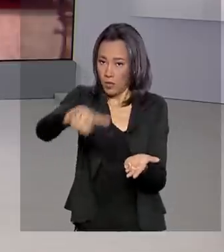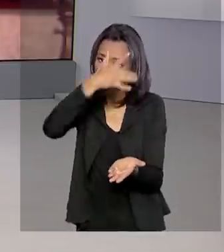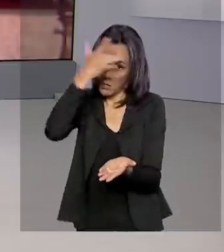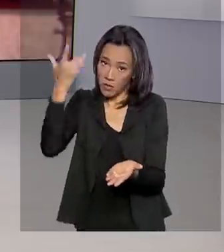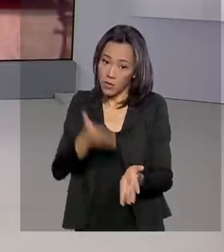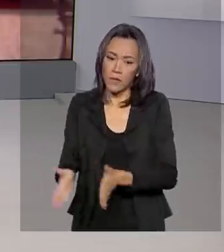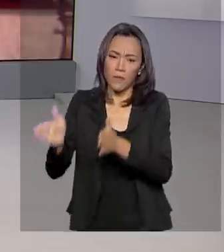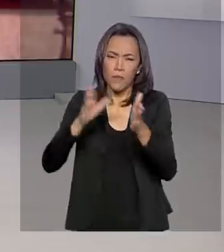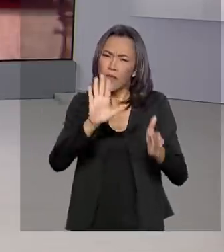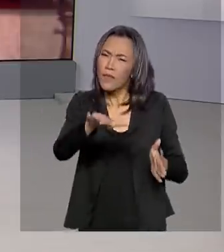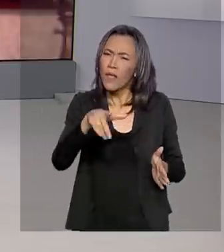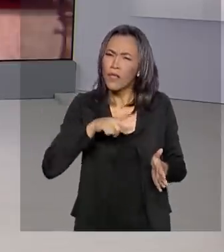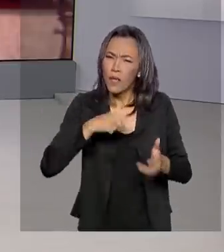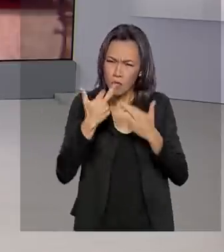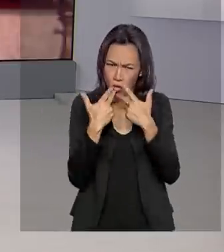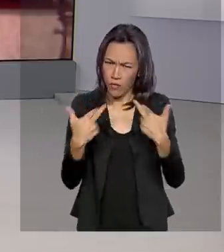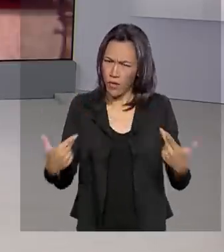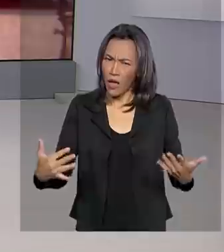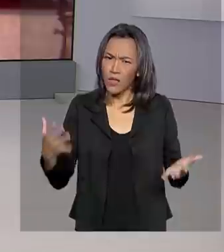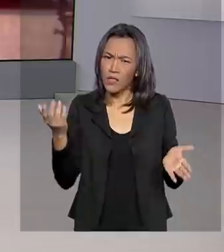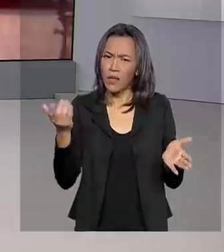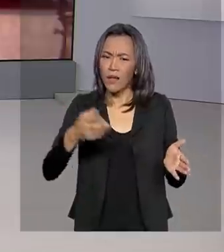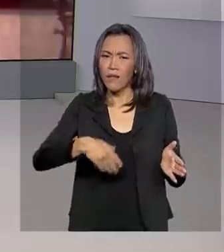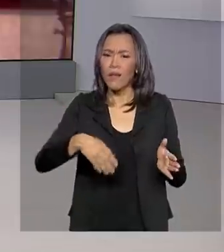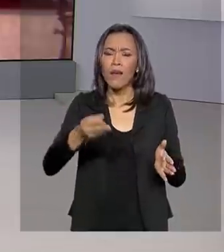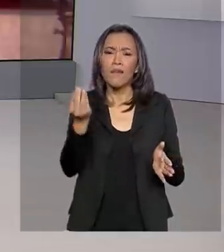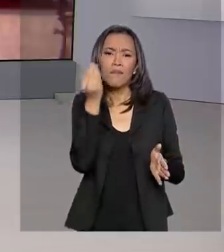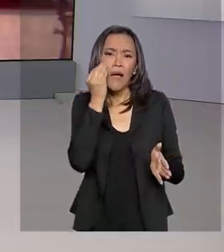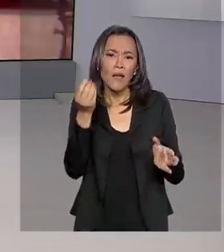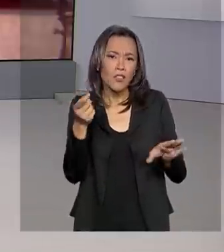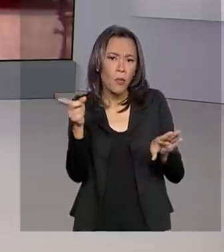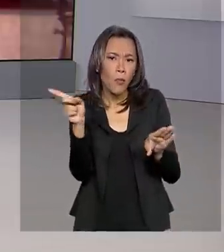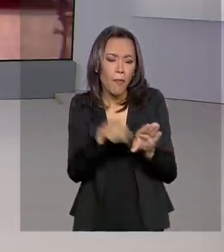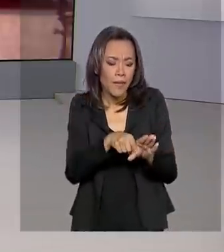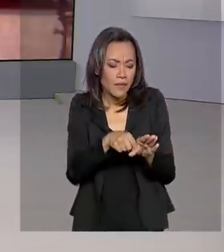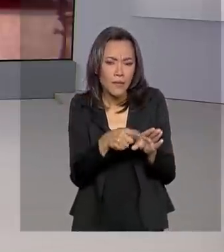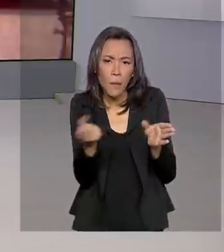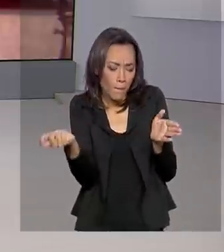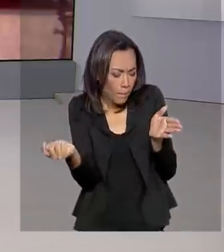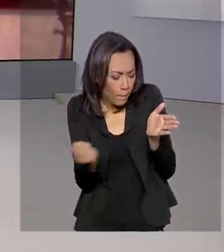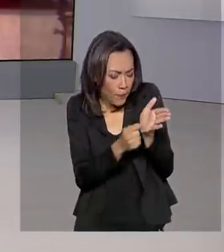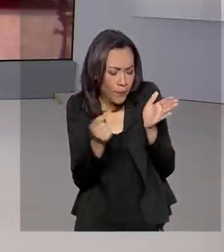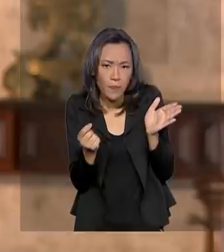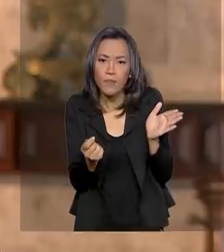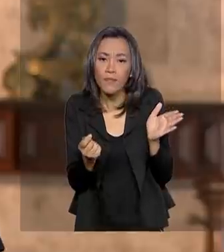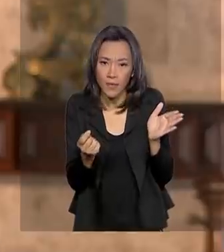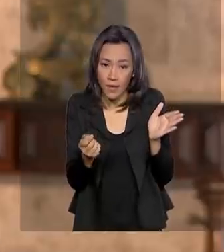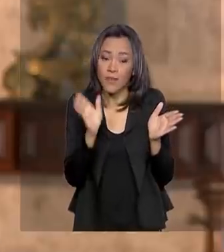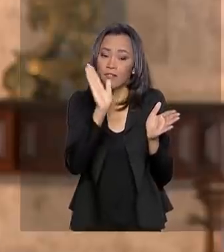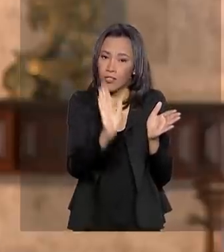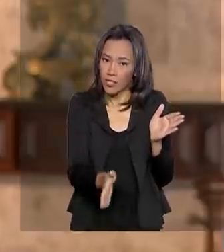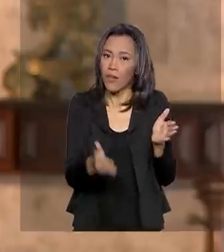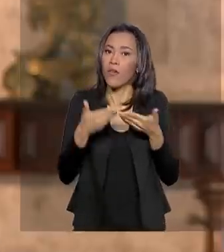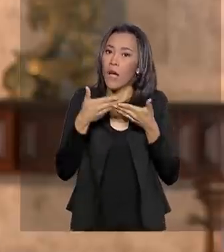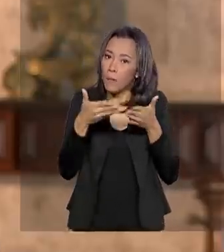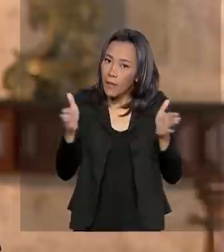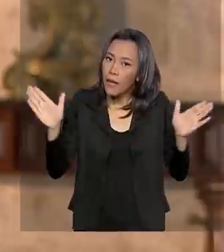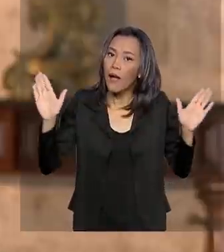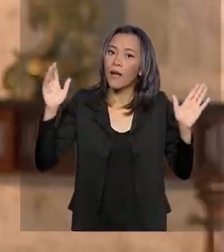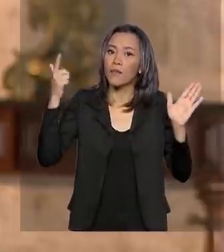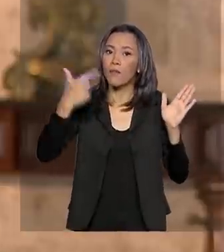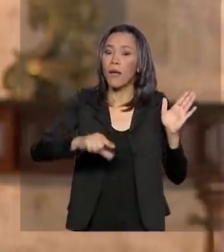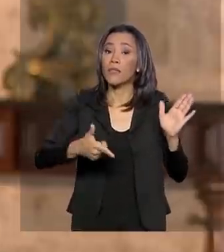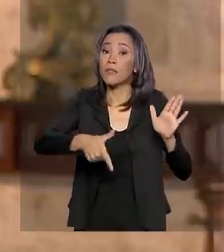também novidades aí sobre o teste do pezinho, não é isso Selma? Isso mesmo. O teste do pezinho foi ampliado para detectar